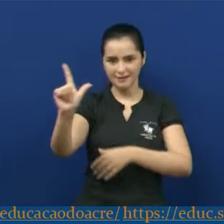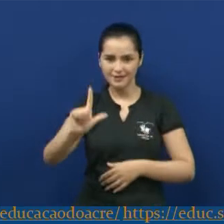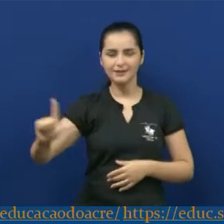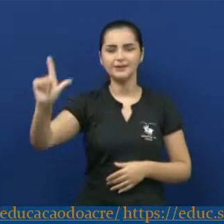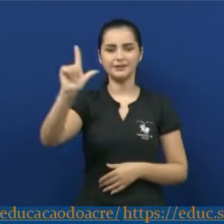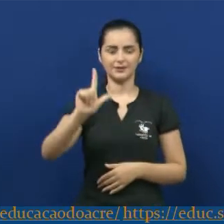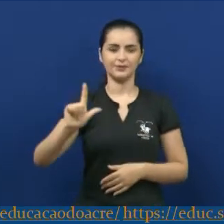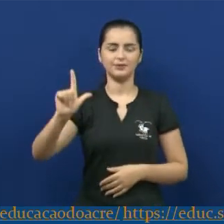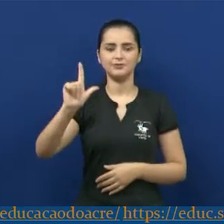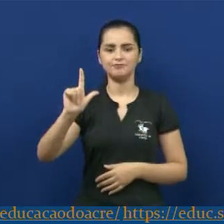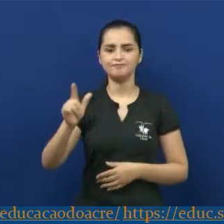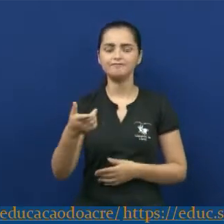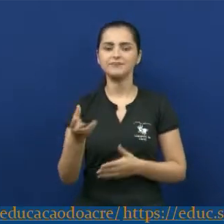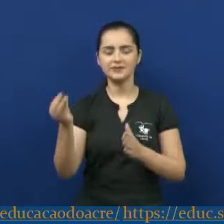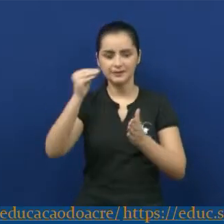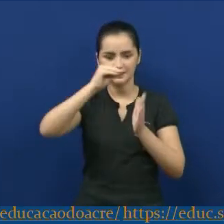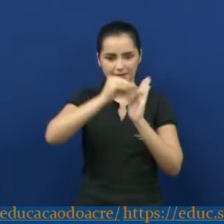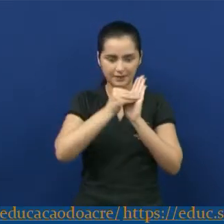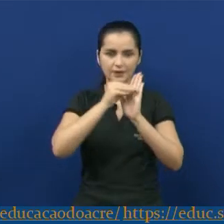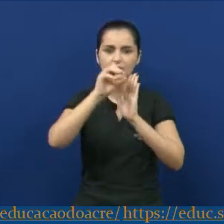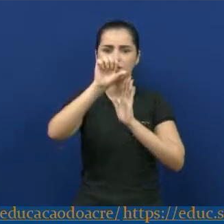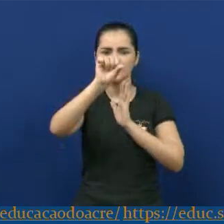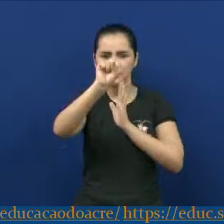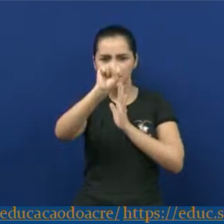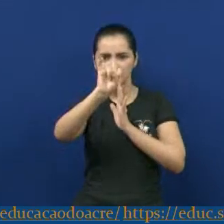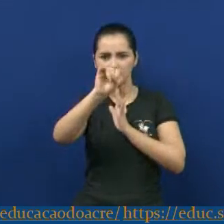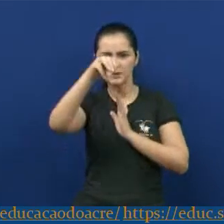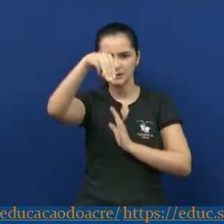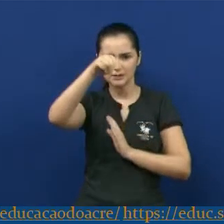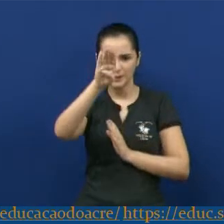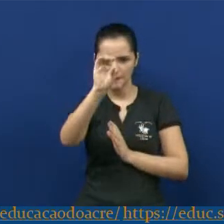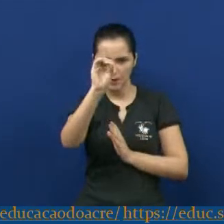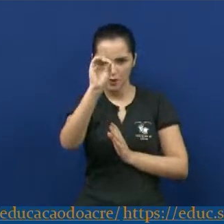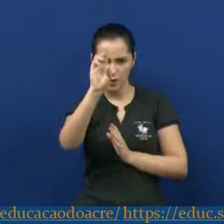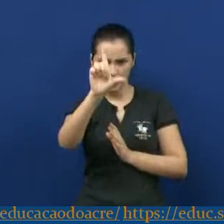situa-se entre o simbolismo e o pós-modernismo.